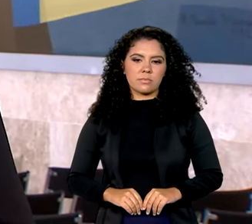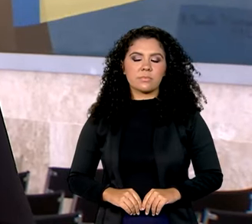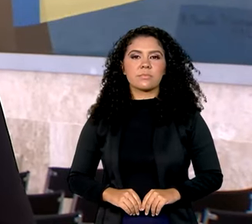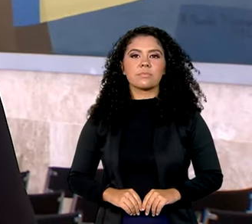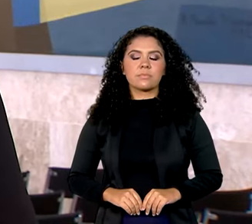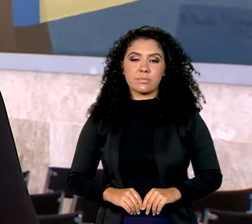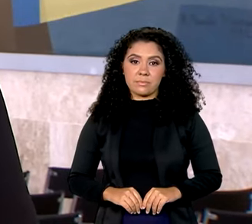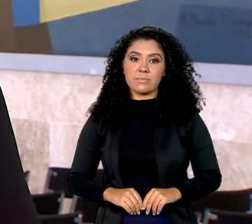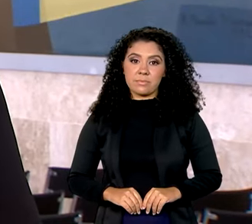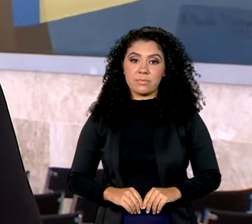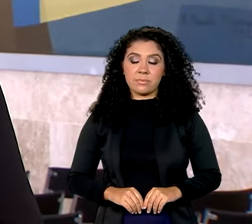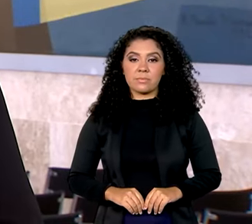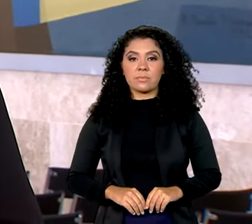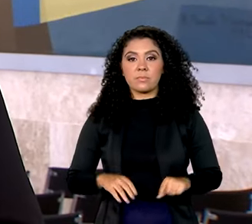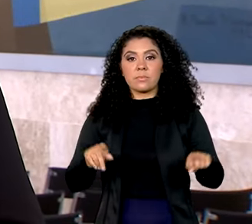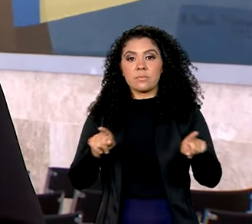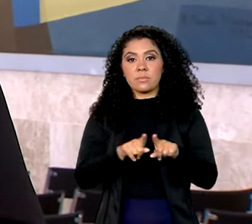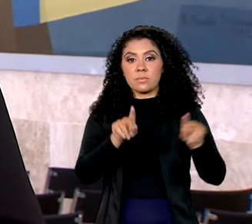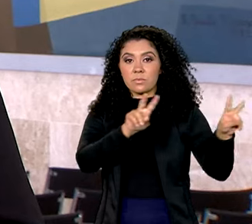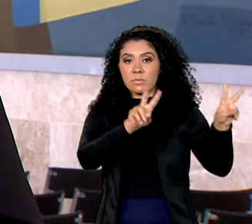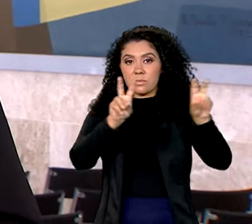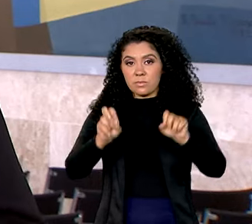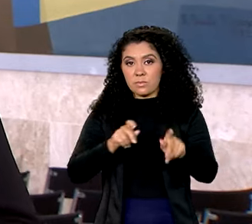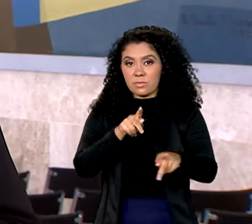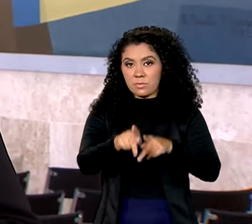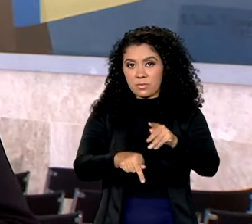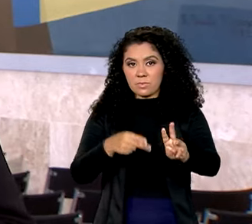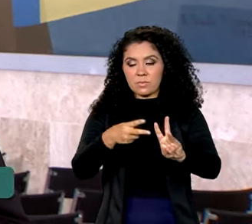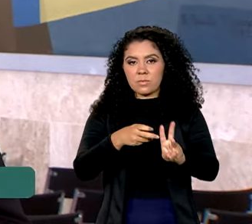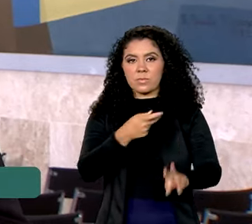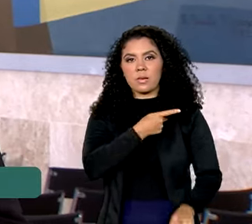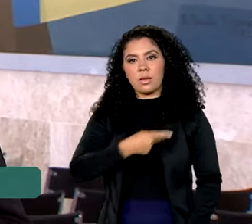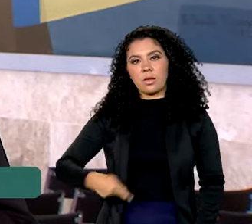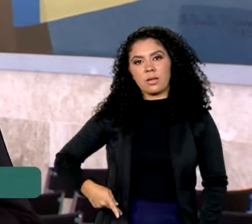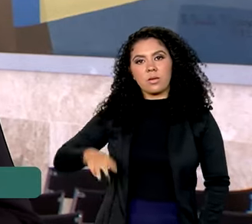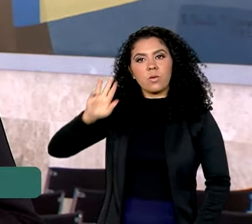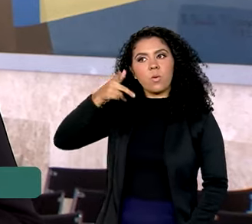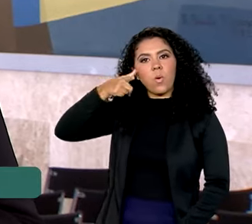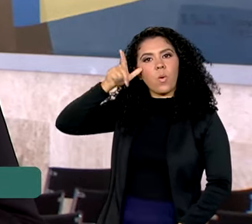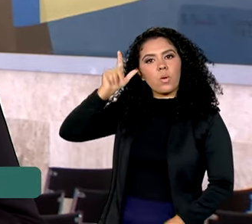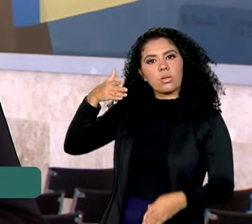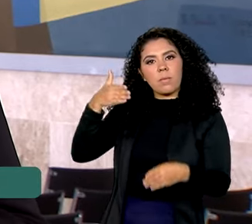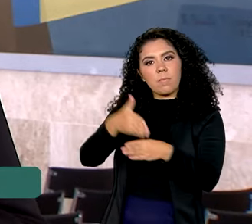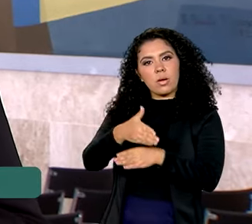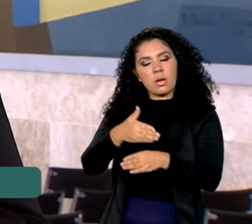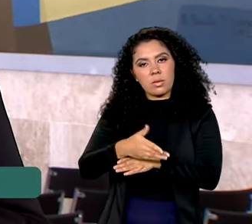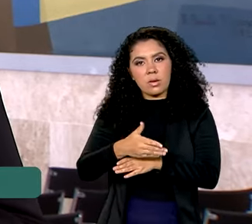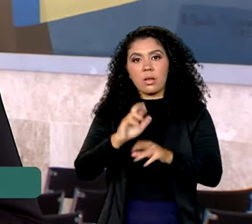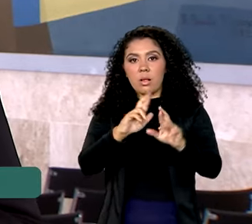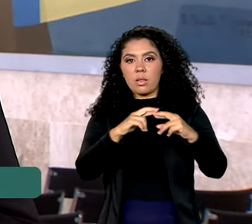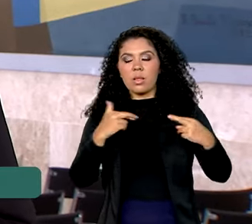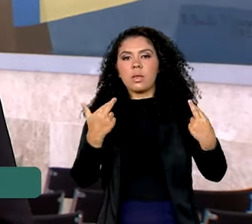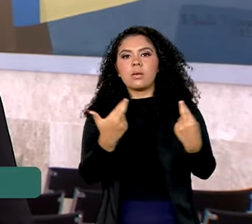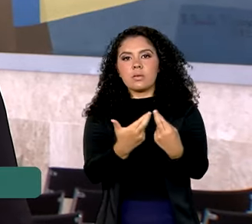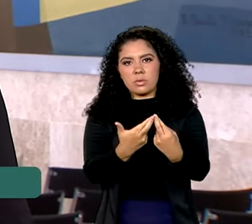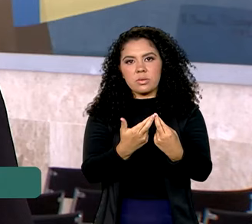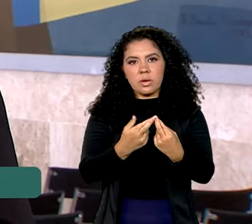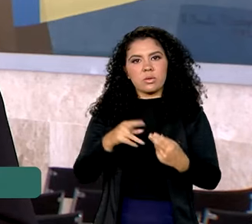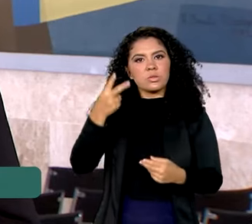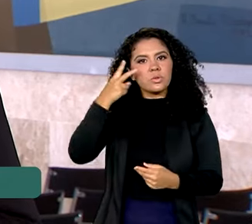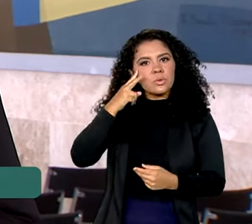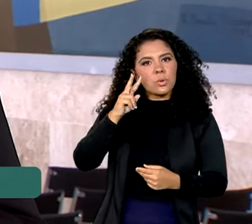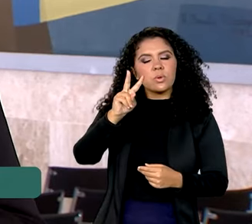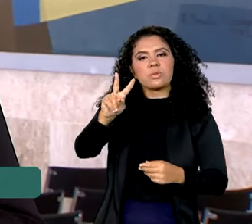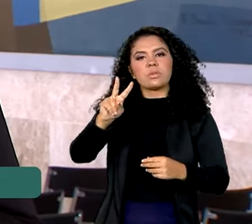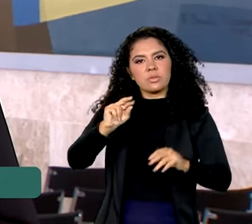Olha, e ainda em relação aos povos indígenas, o presidente Lula participou ontem da segunda reunião, do segundo dia de reunião